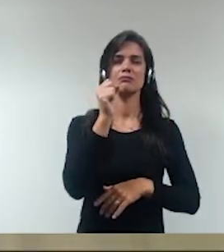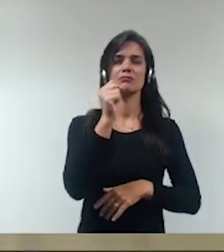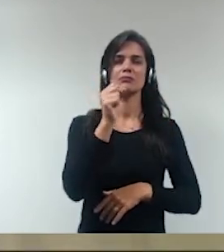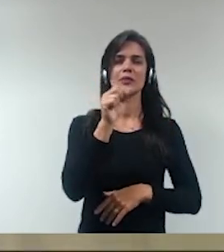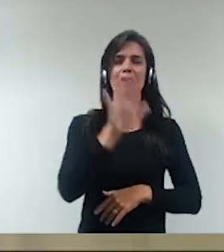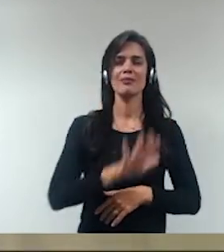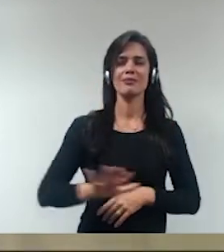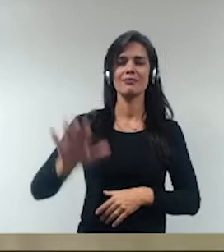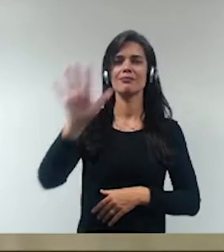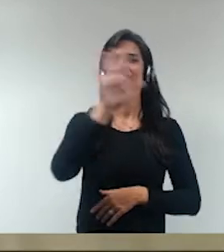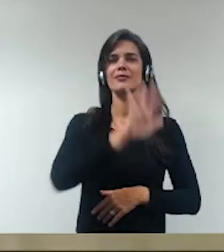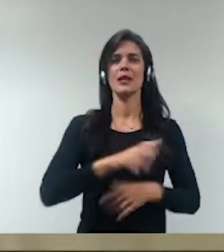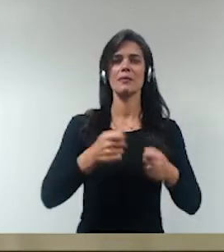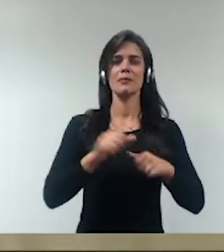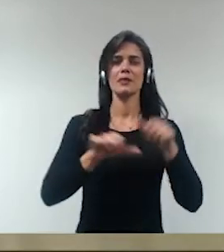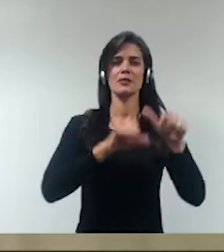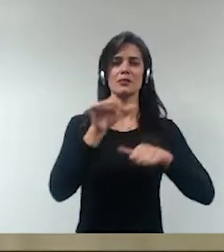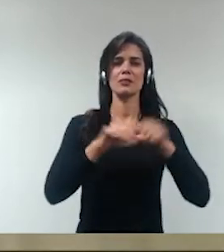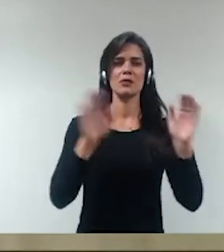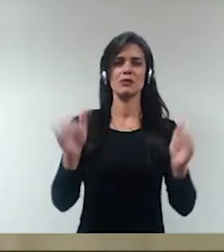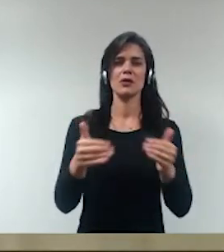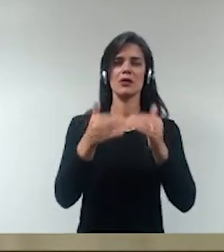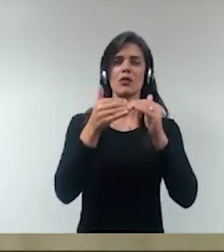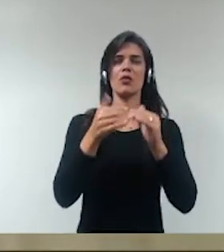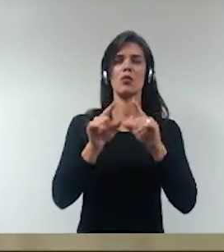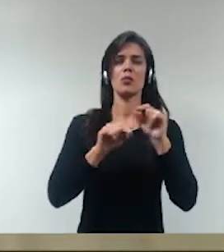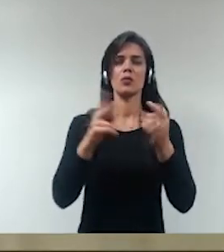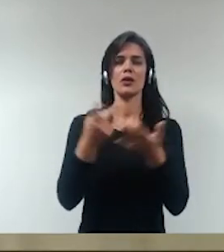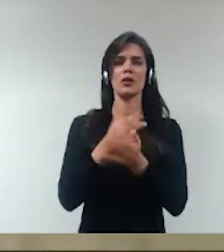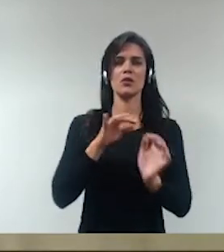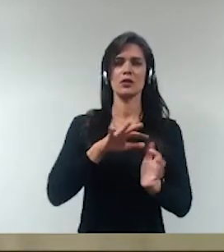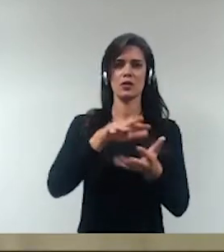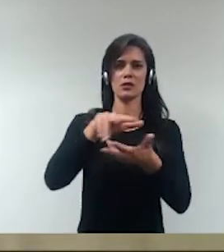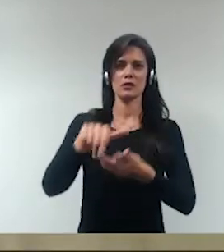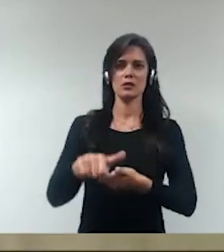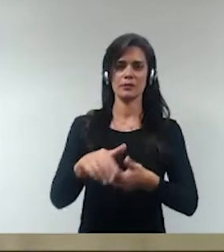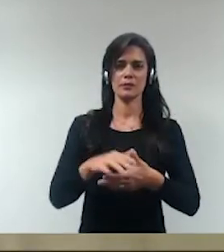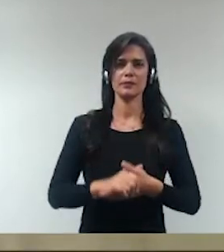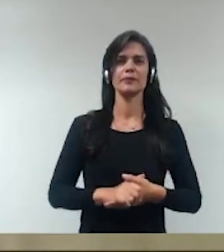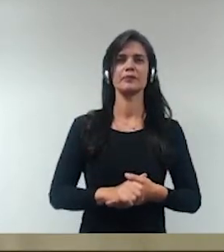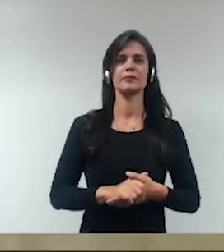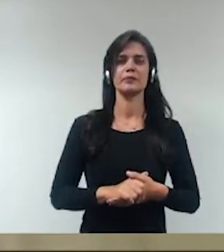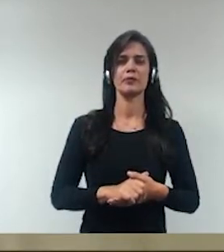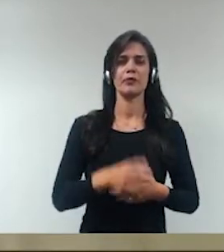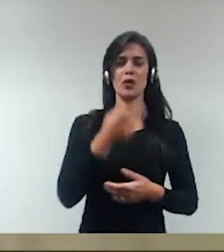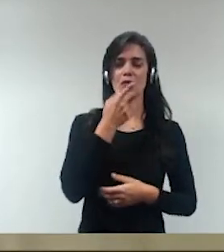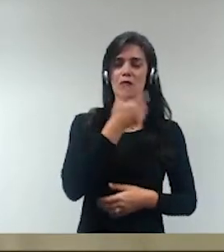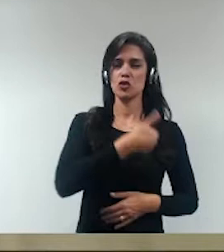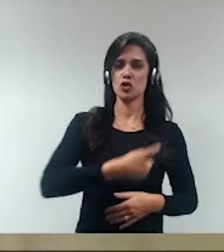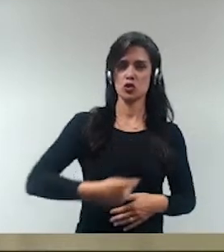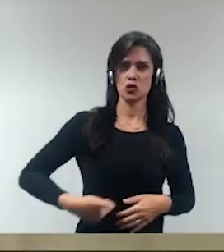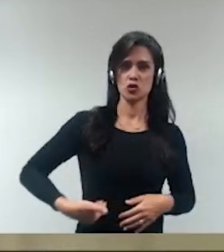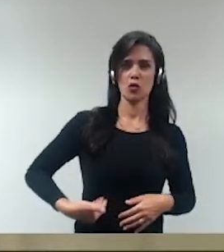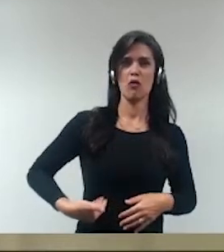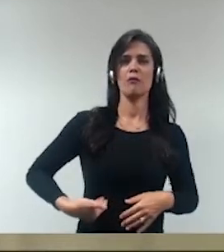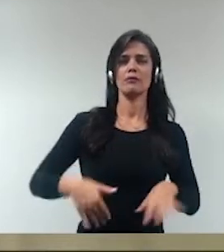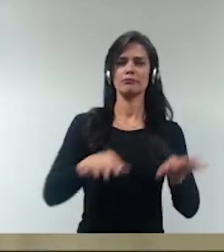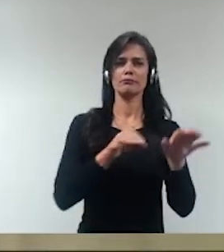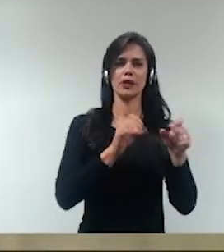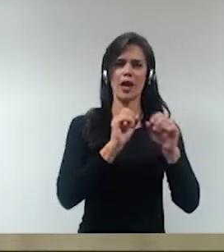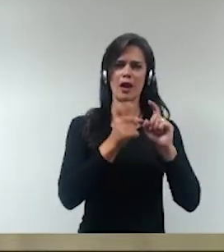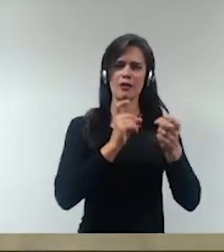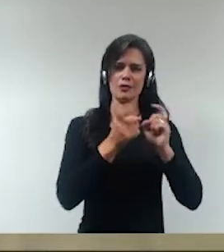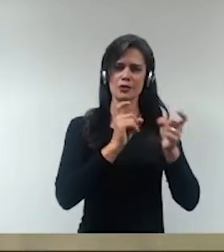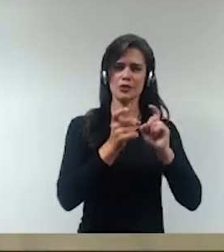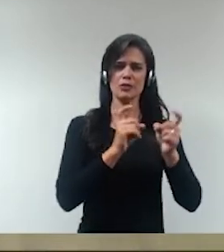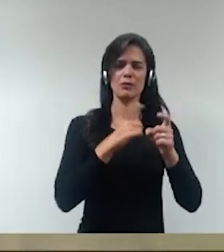uma mudança do cenário mundial, né. Quando se fala em governança pública, são abordados, no geral,